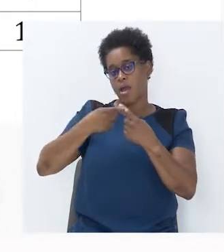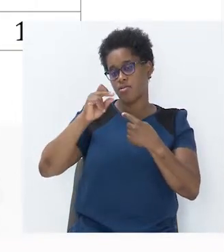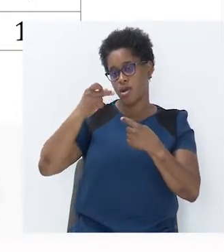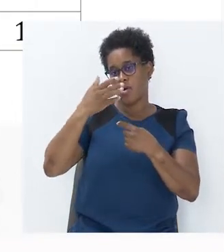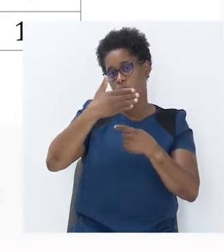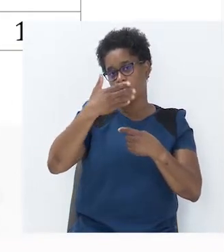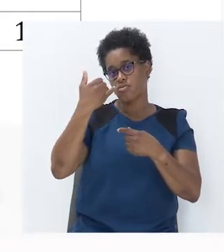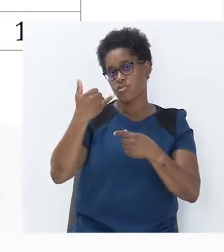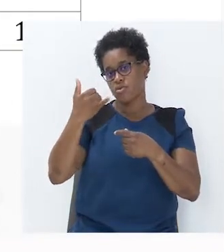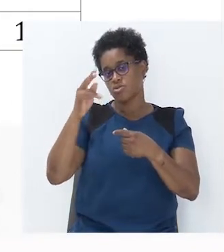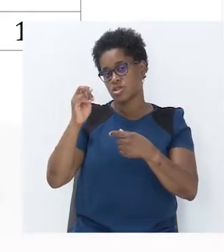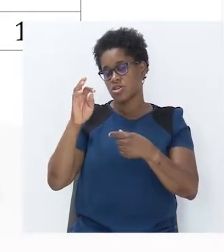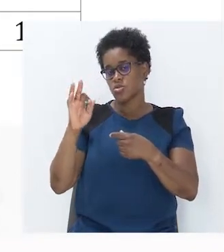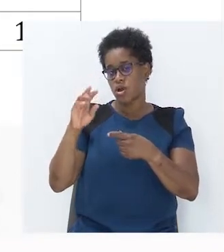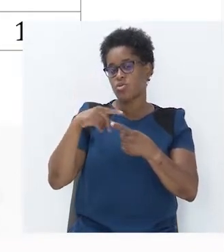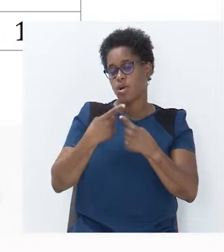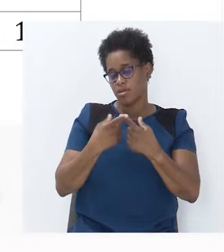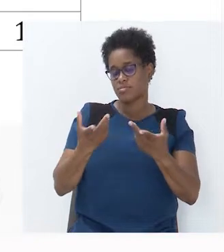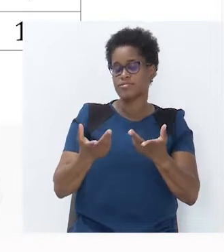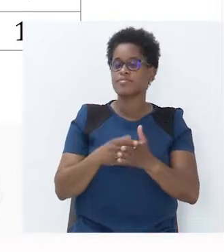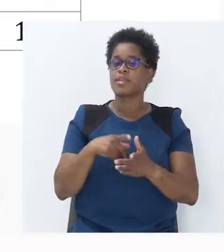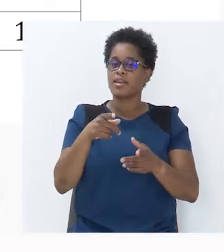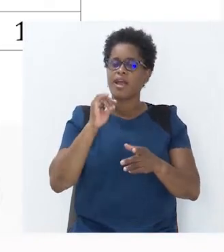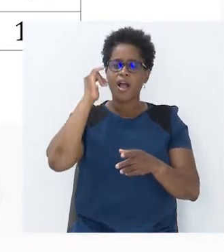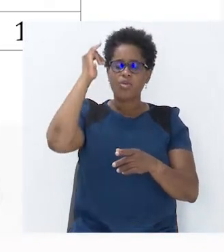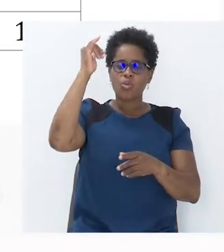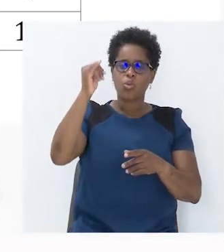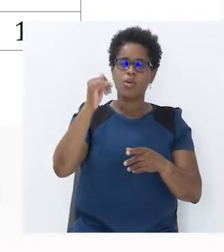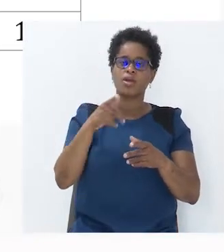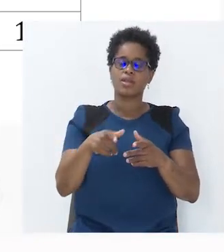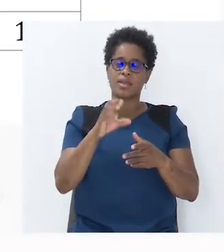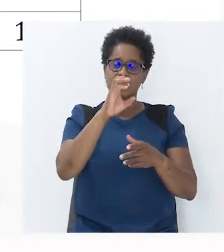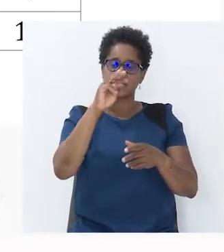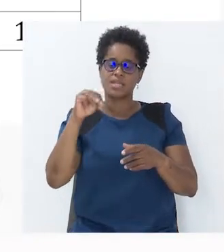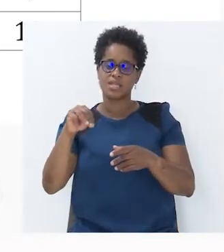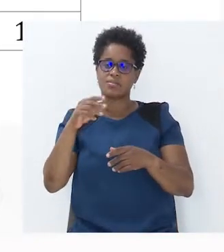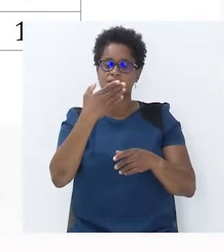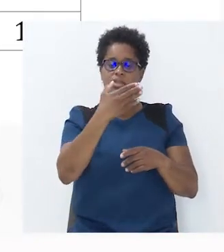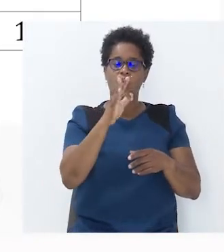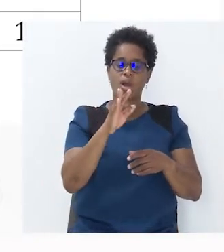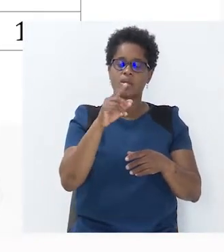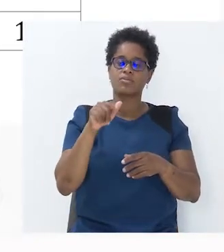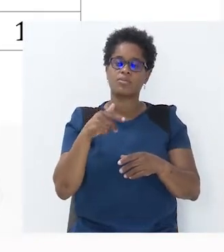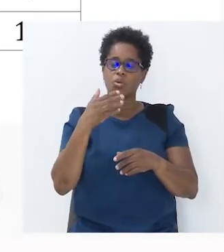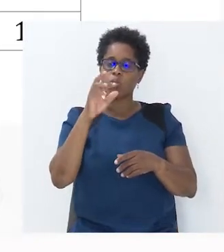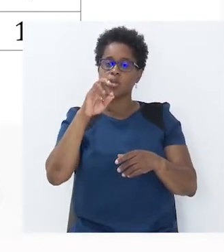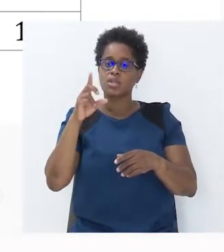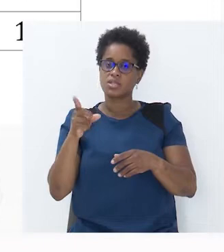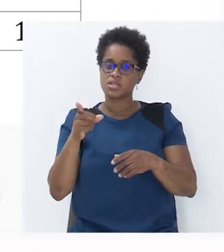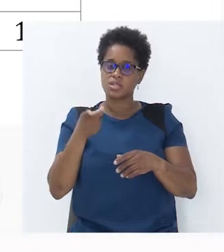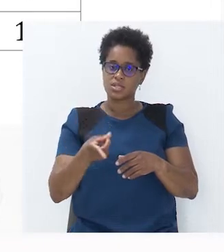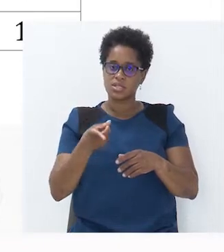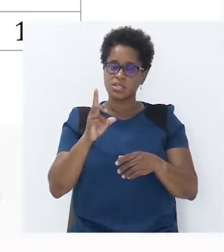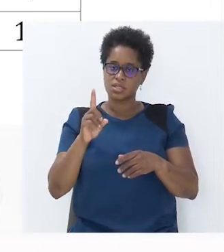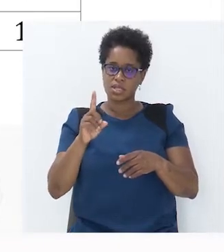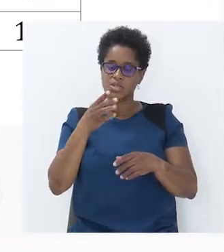3, 4. E aqui a altura, que é dada em centímetros. 74, 86, 95